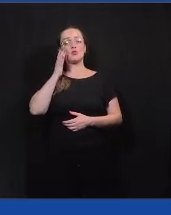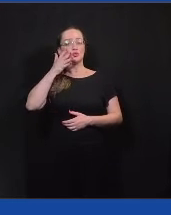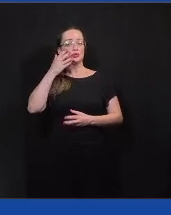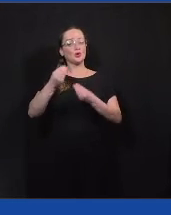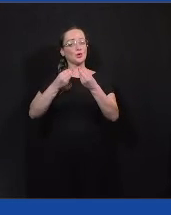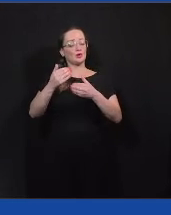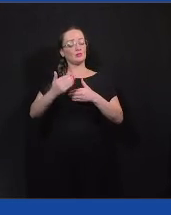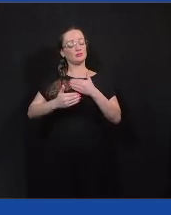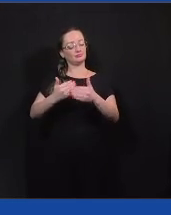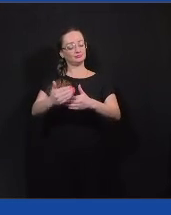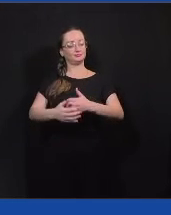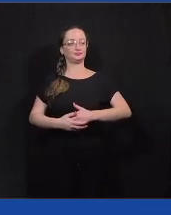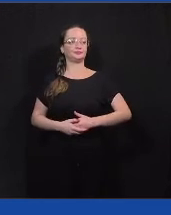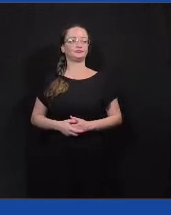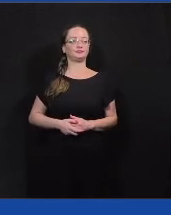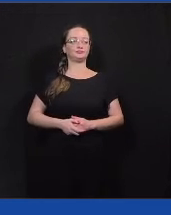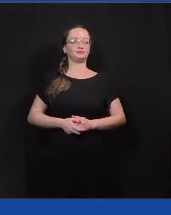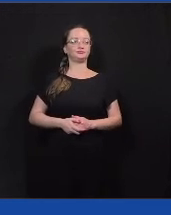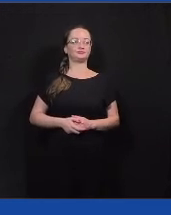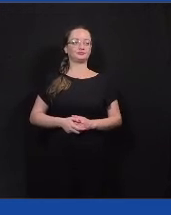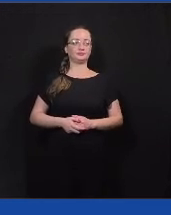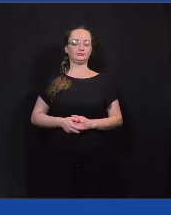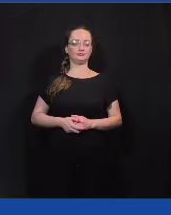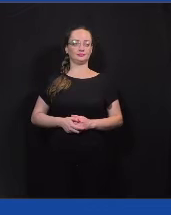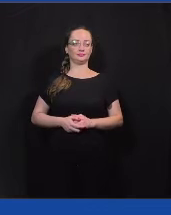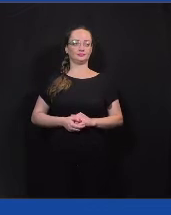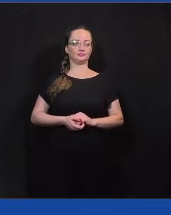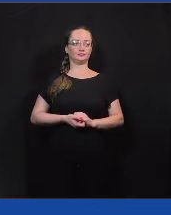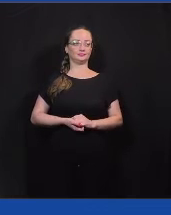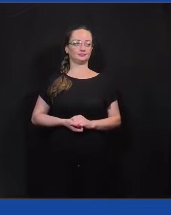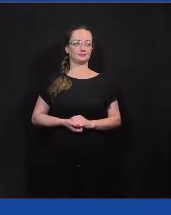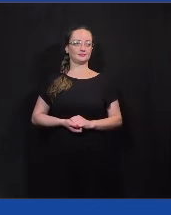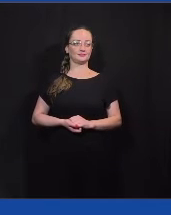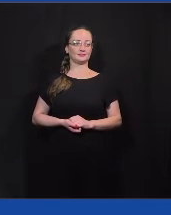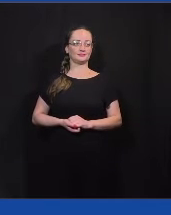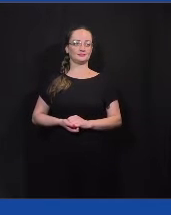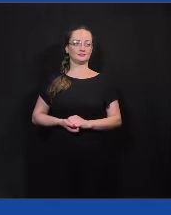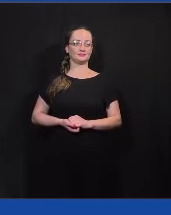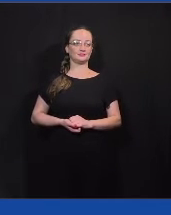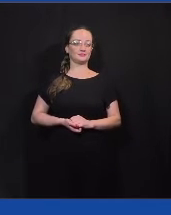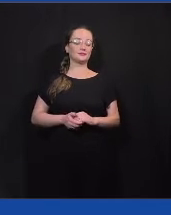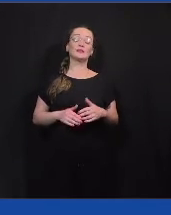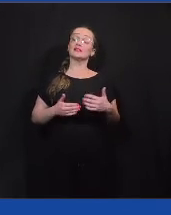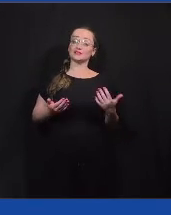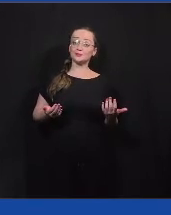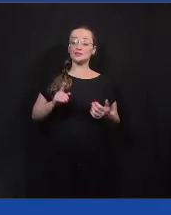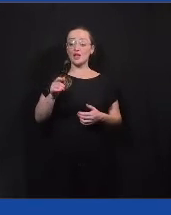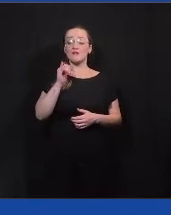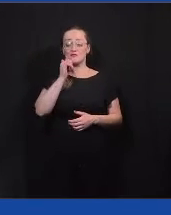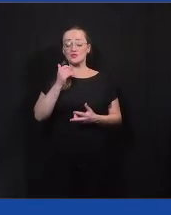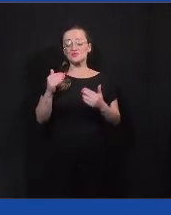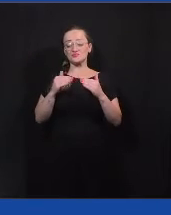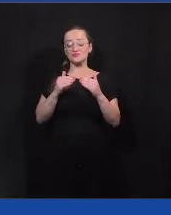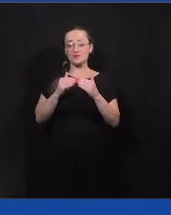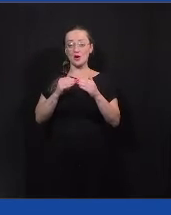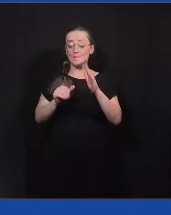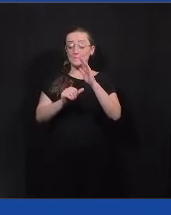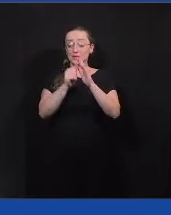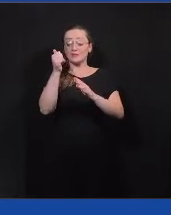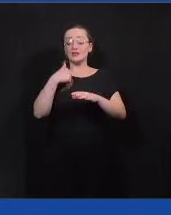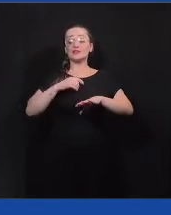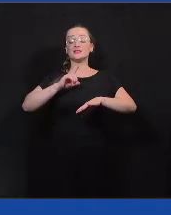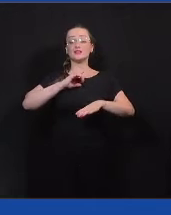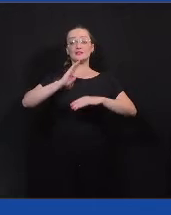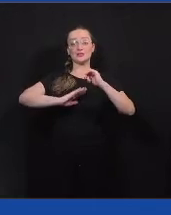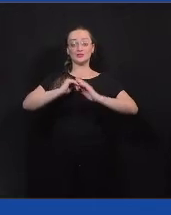É isso, gente. Como o Pedro falou, essa foi a primeira vez que teve uma atividade no aplicativo voltada exclusivamente para o